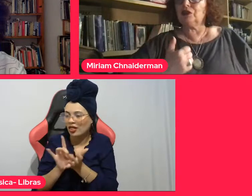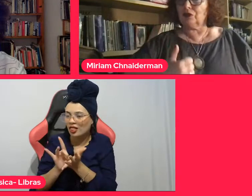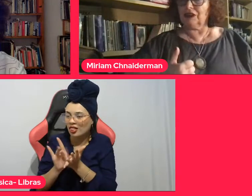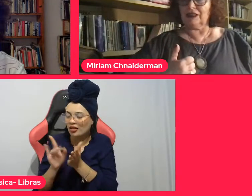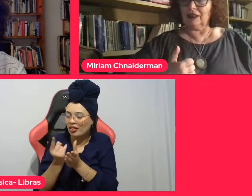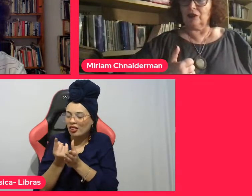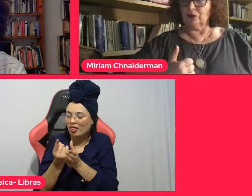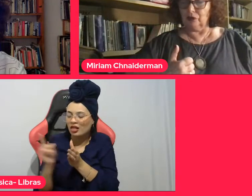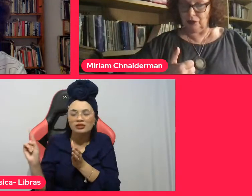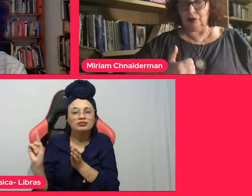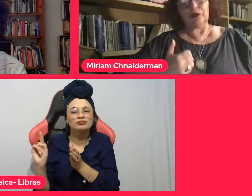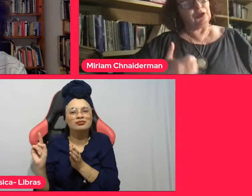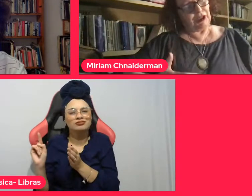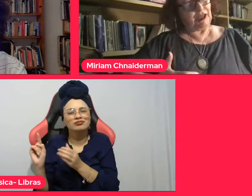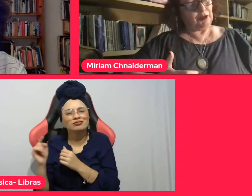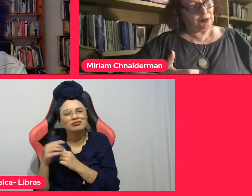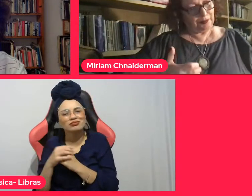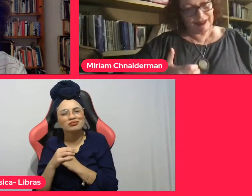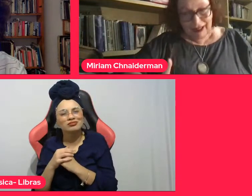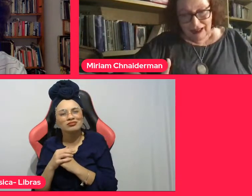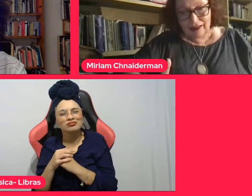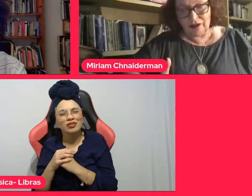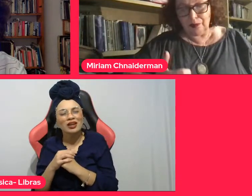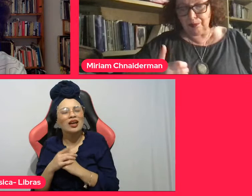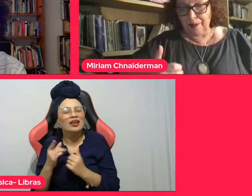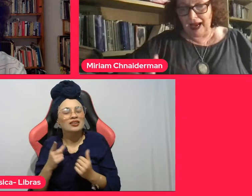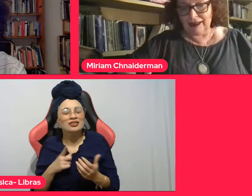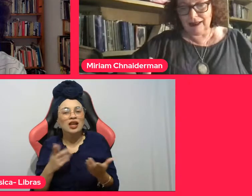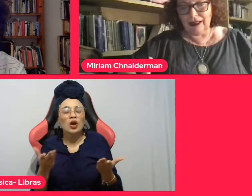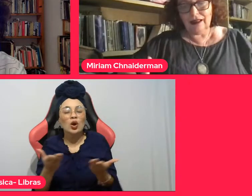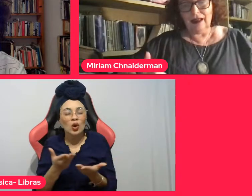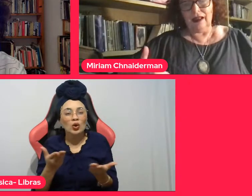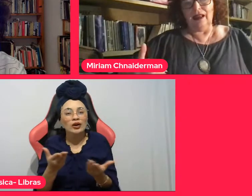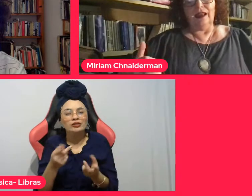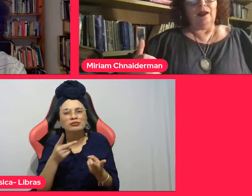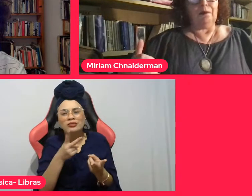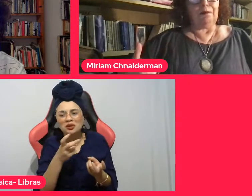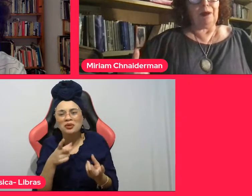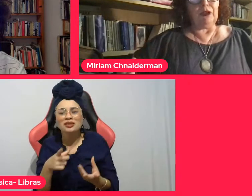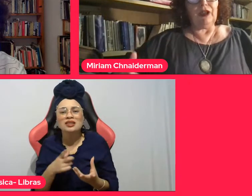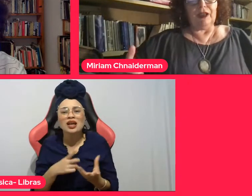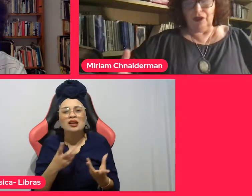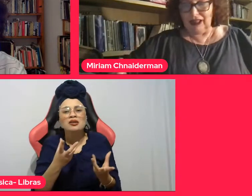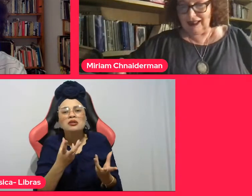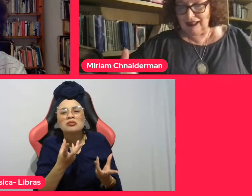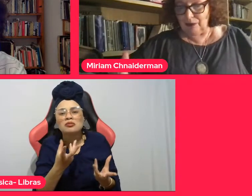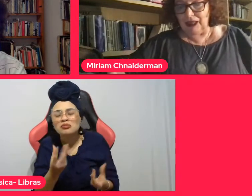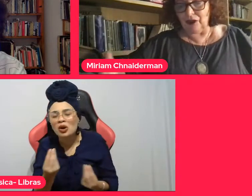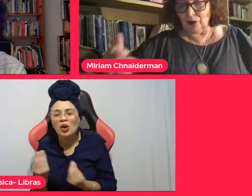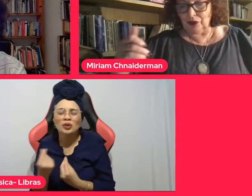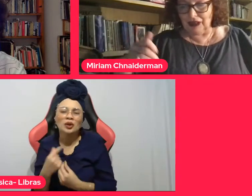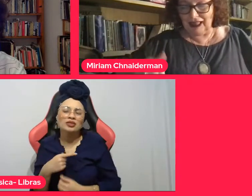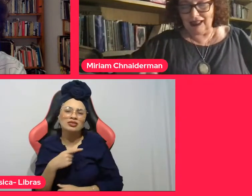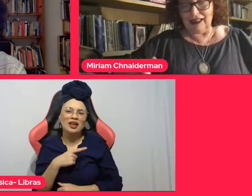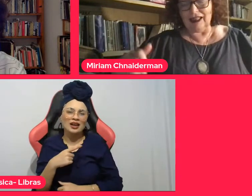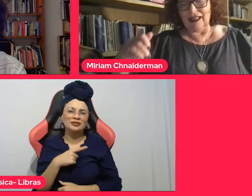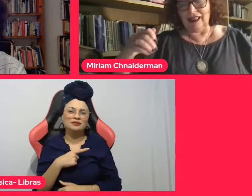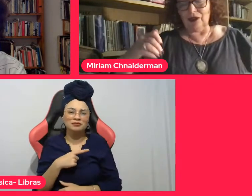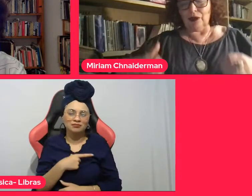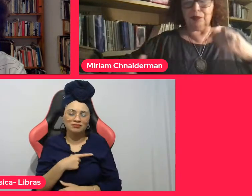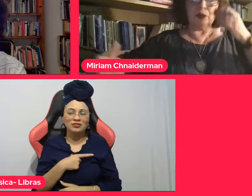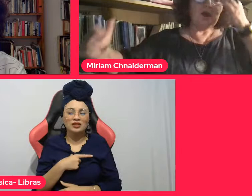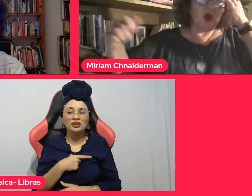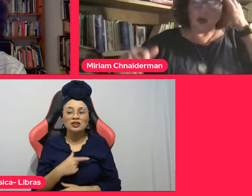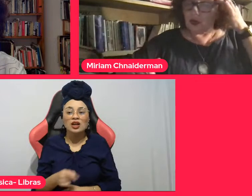constituição de um sujeito psíquico passa pelo reconhecimento dele